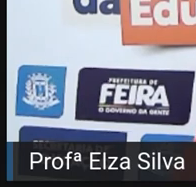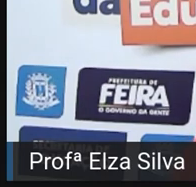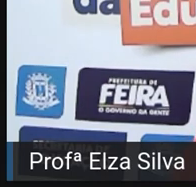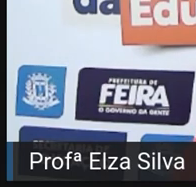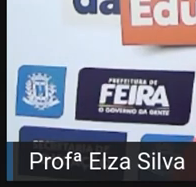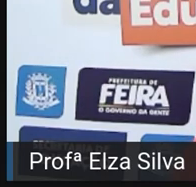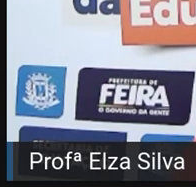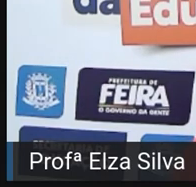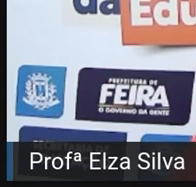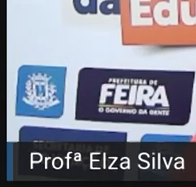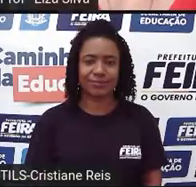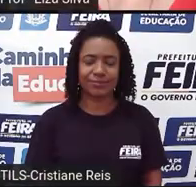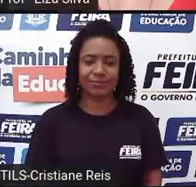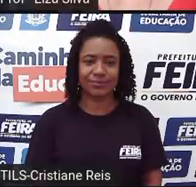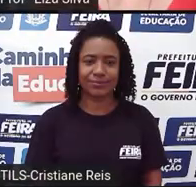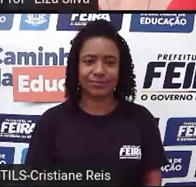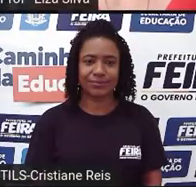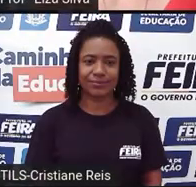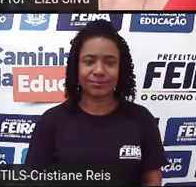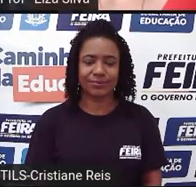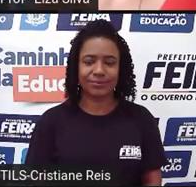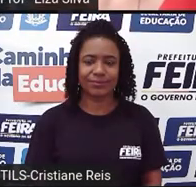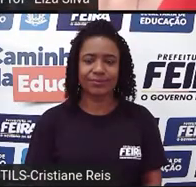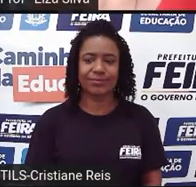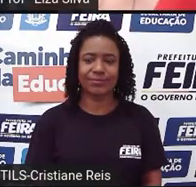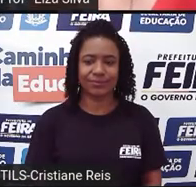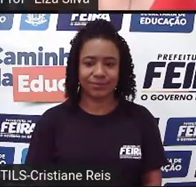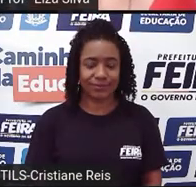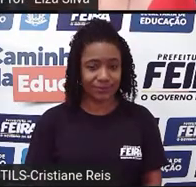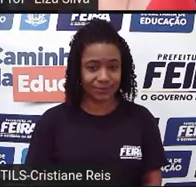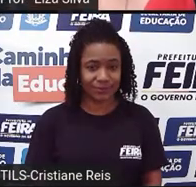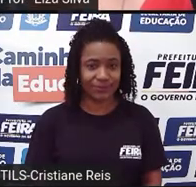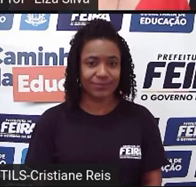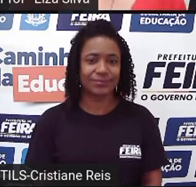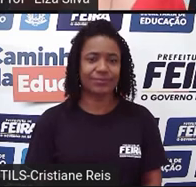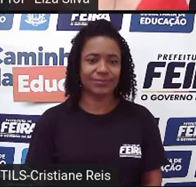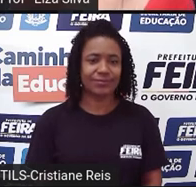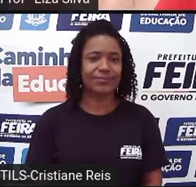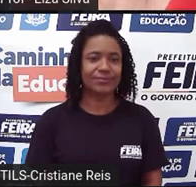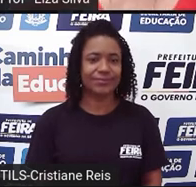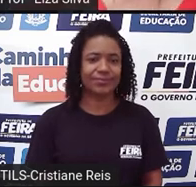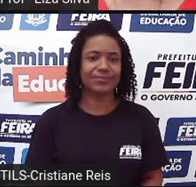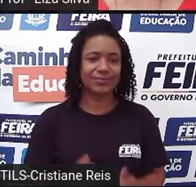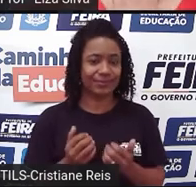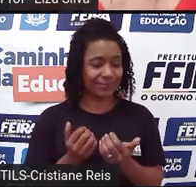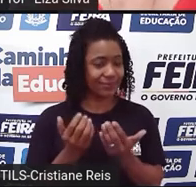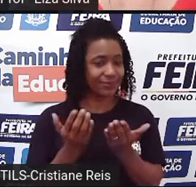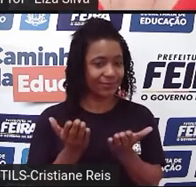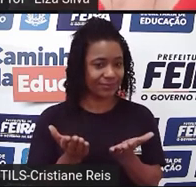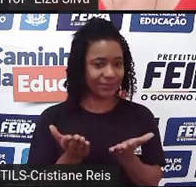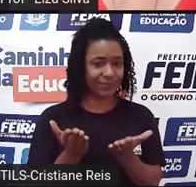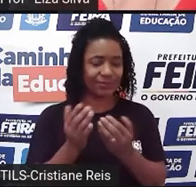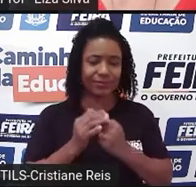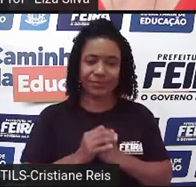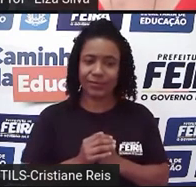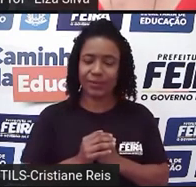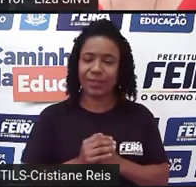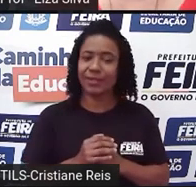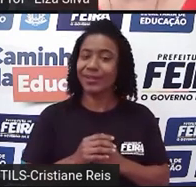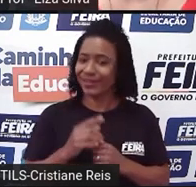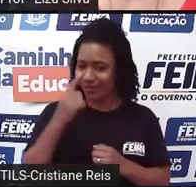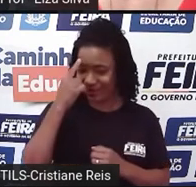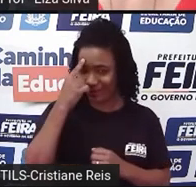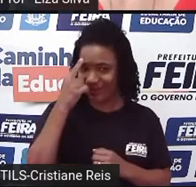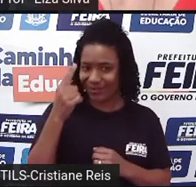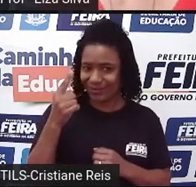Let's go! So, Filtre Continuous Tense é o foco gramatical de nossa aula de